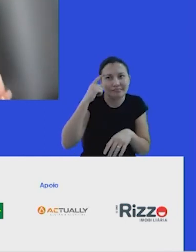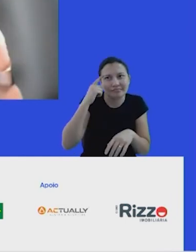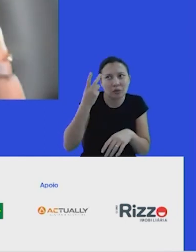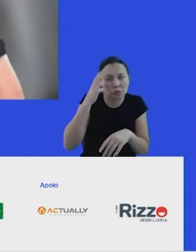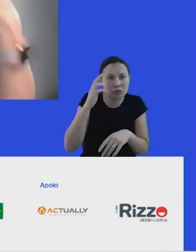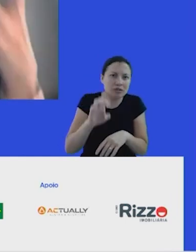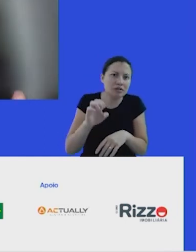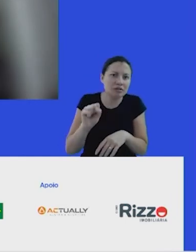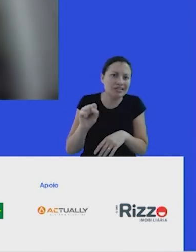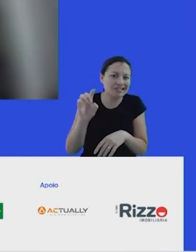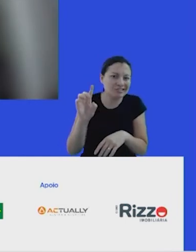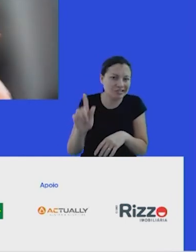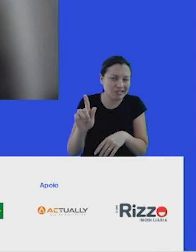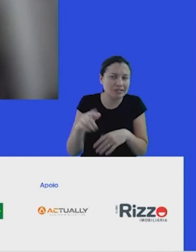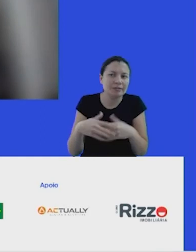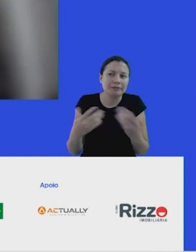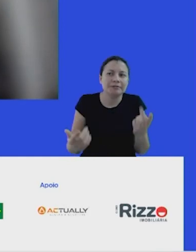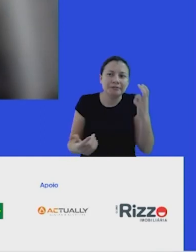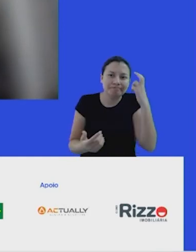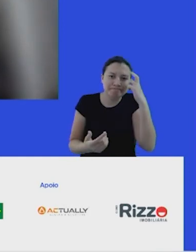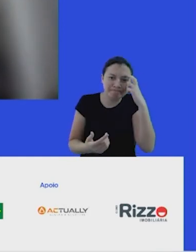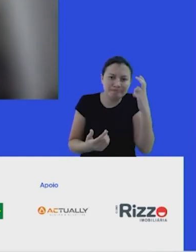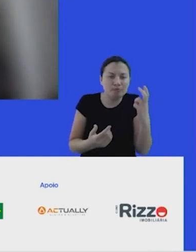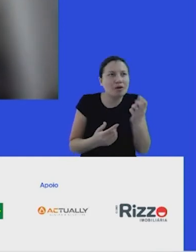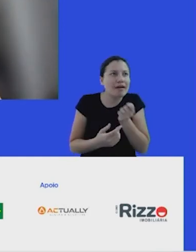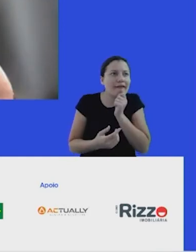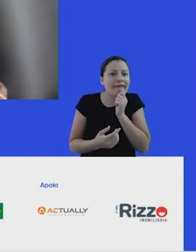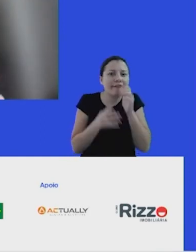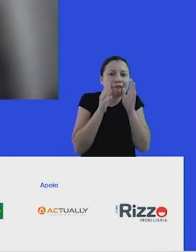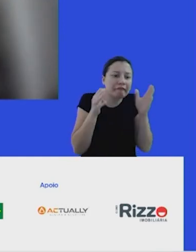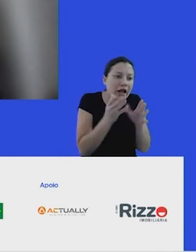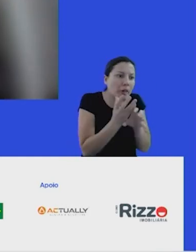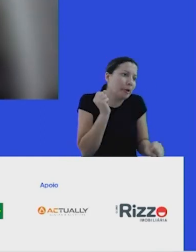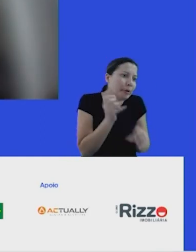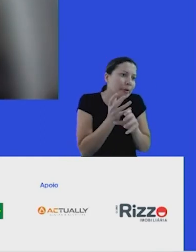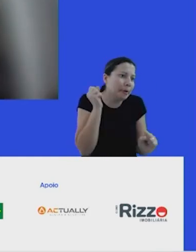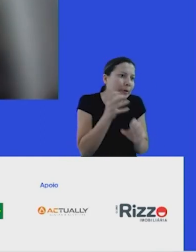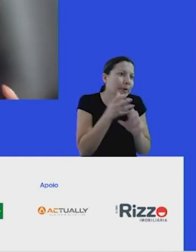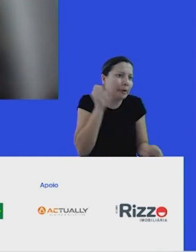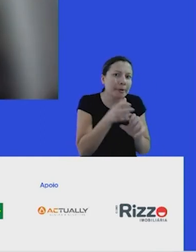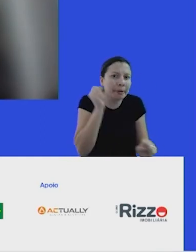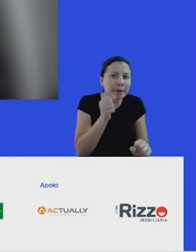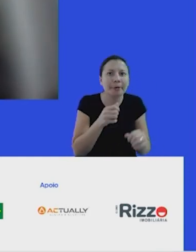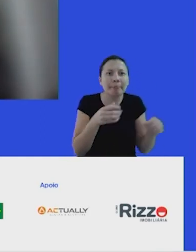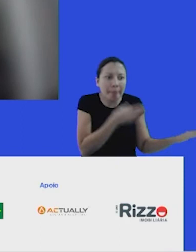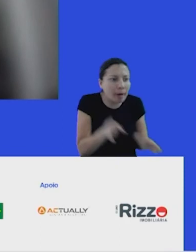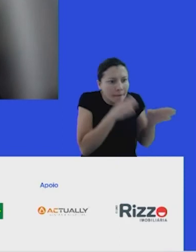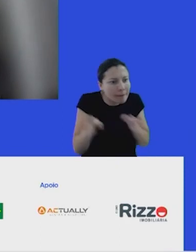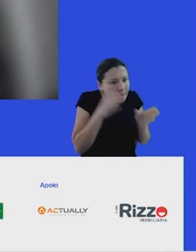em boards ou numa cultura, às vezes, muito ainda focada no lucro e na produtividade